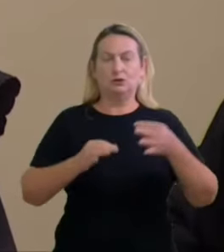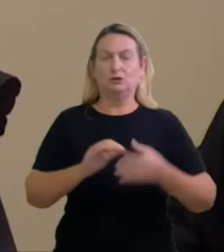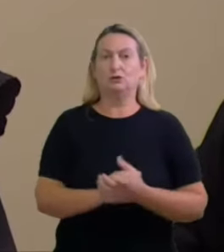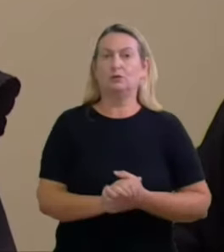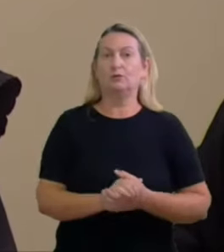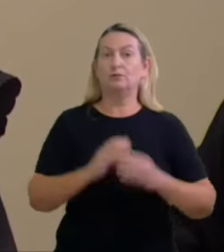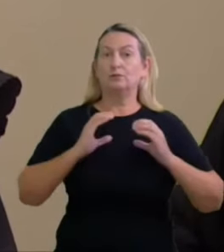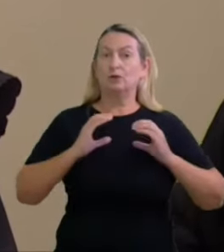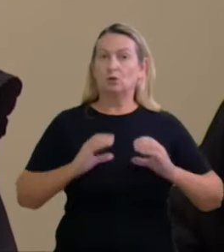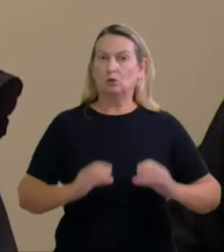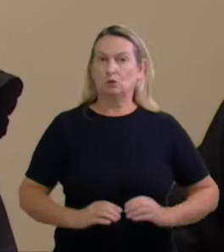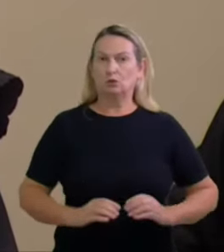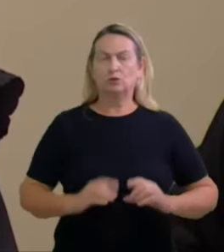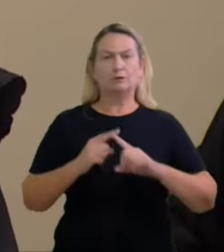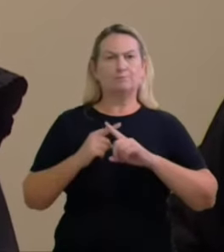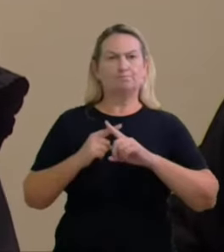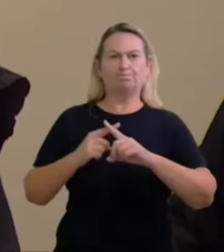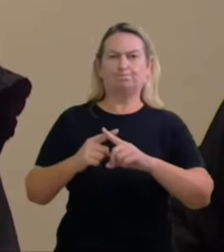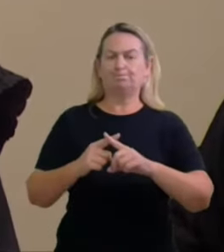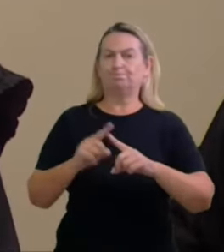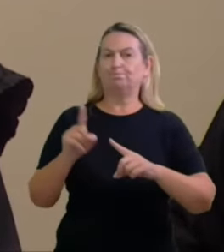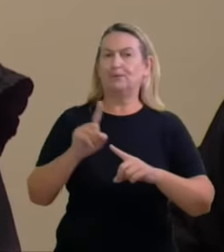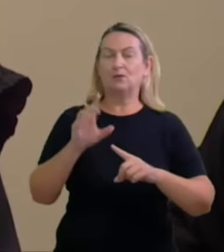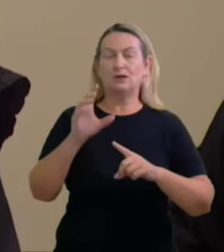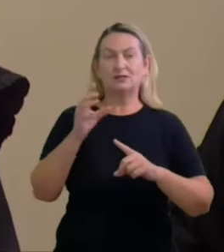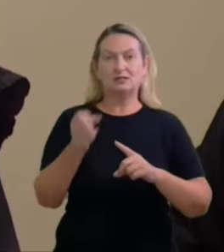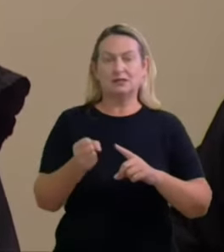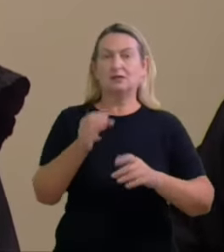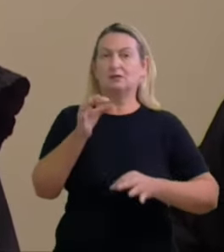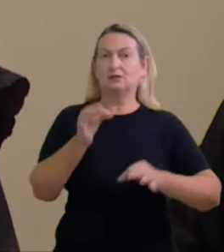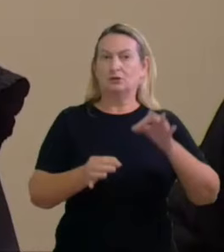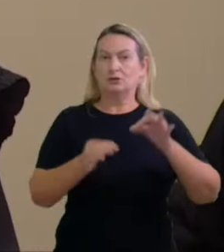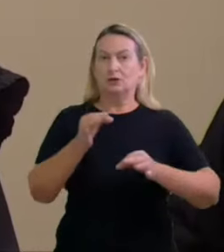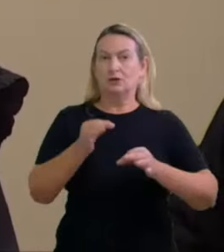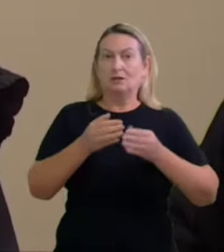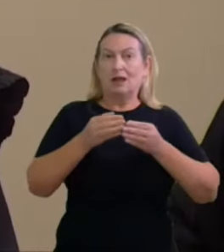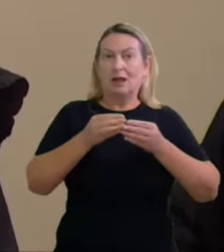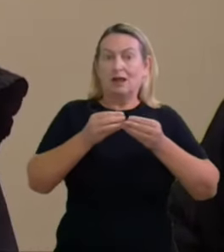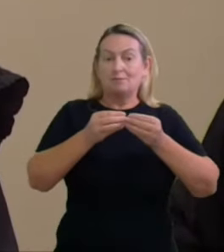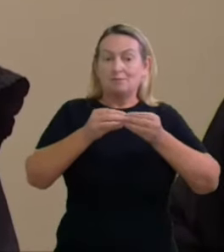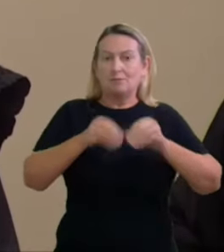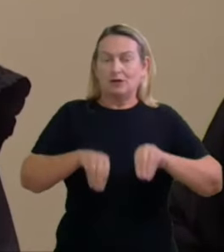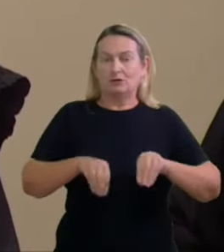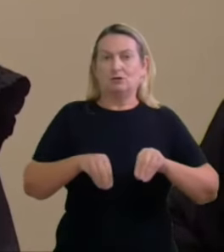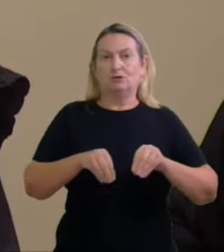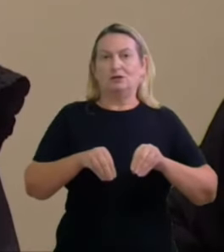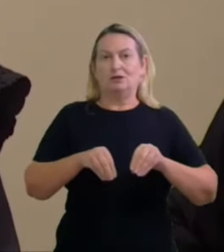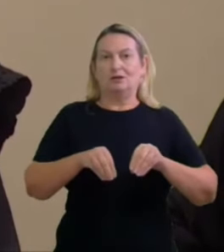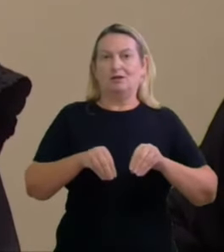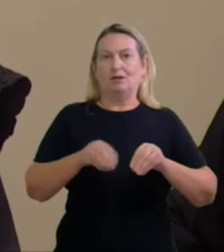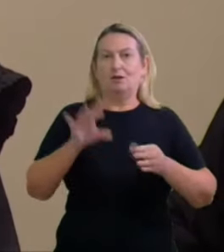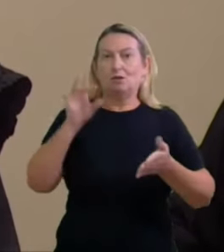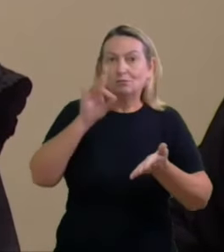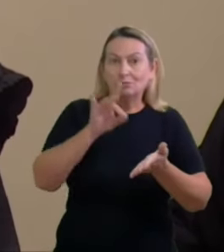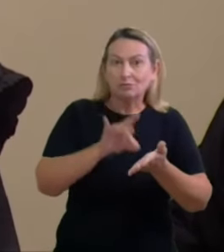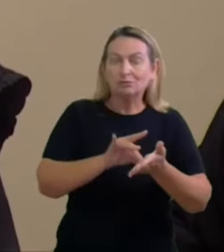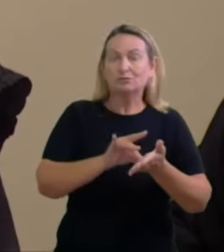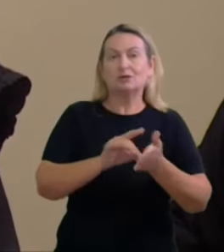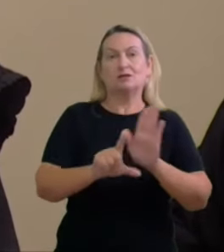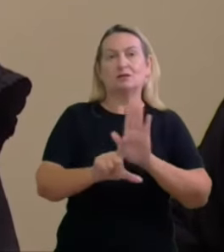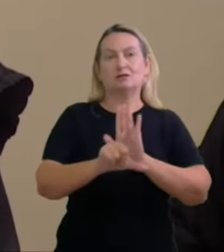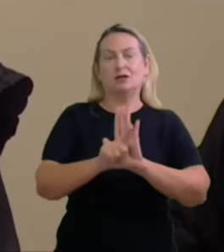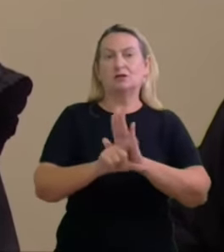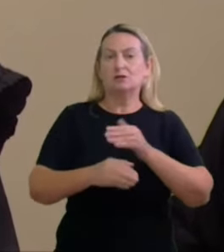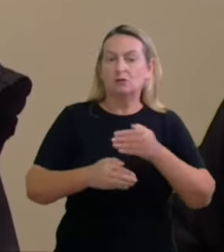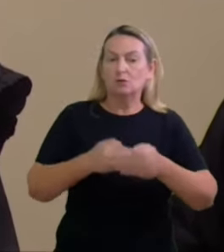merecem repulsa no ordenamento jurídico são aquelas que afetam a integridade normalidade e legitimidade do processo eleitoral que